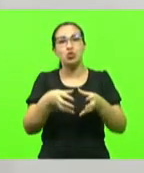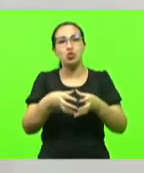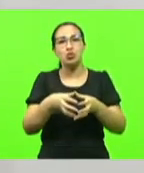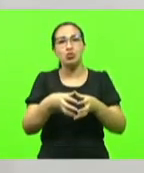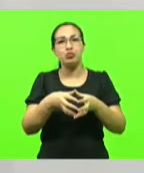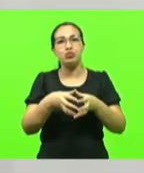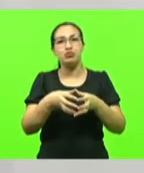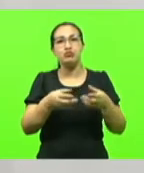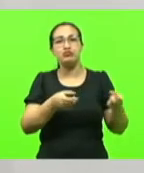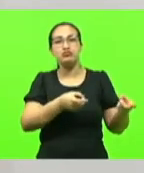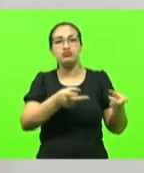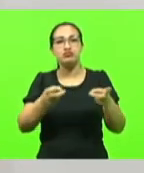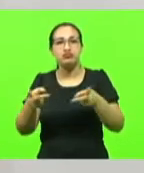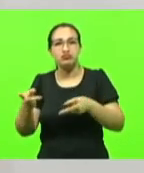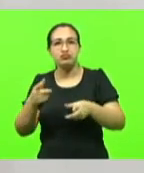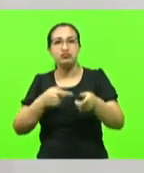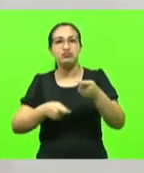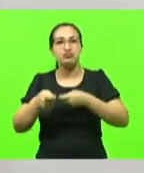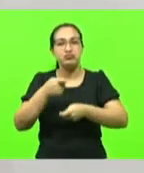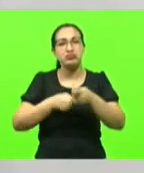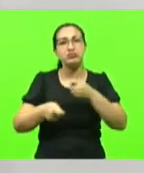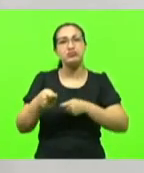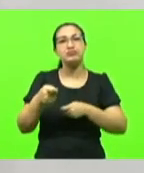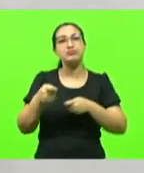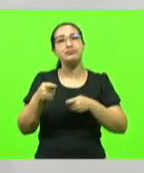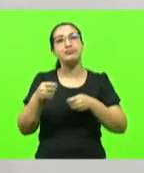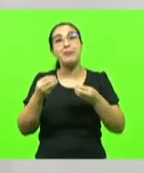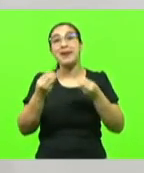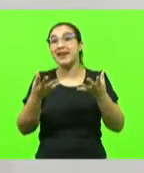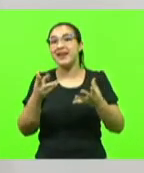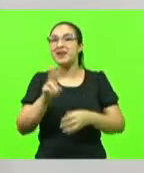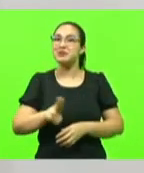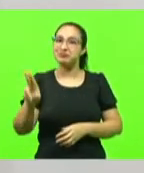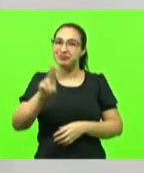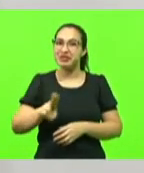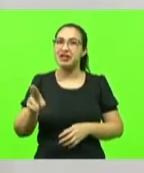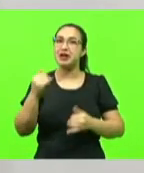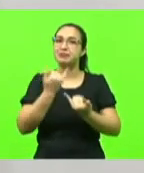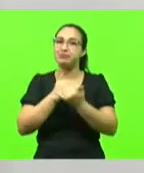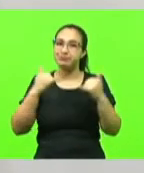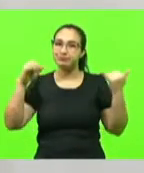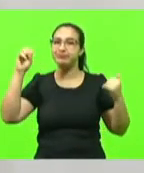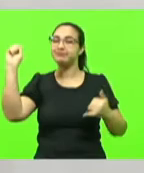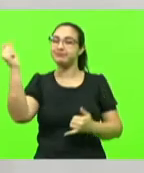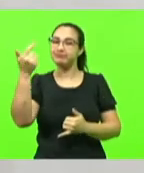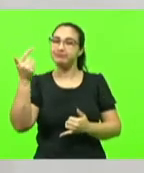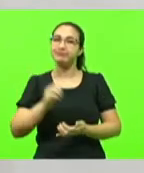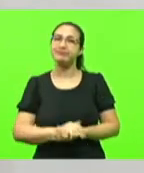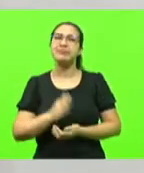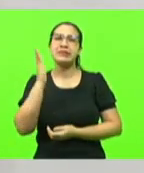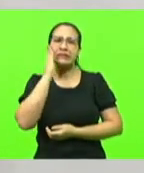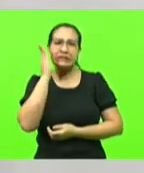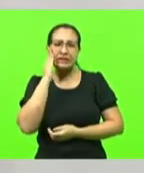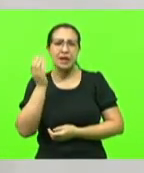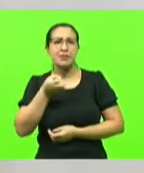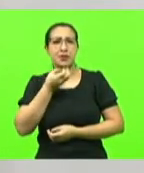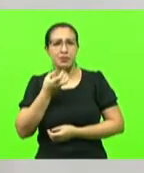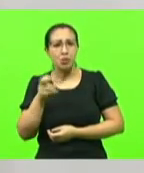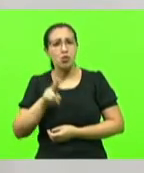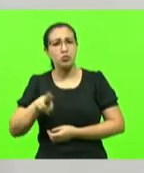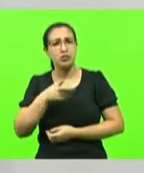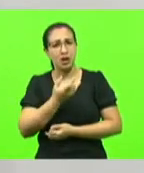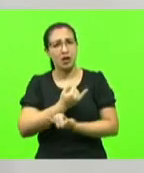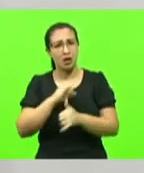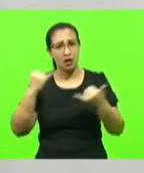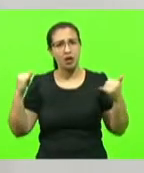relativos ao uso da energia solar. Sabemos dos benefícios do uso da energia solar e das barreiras